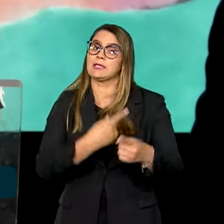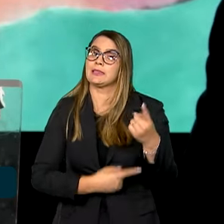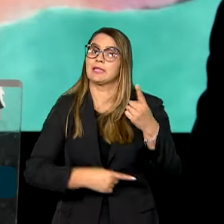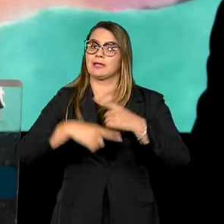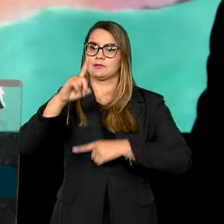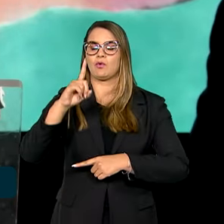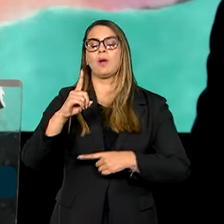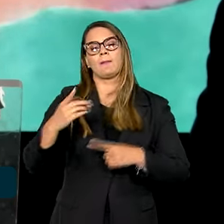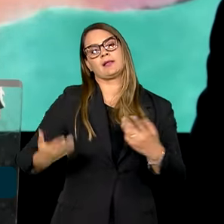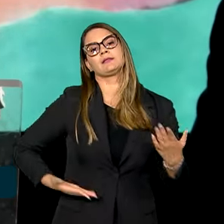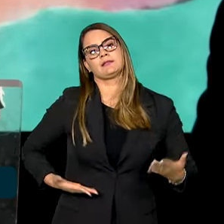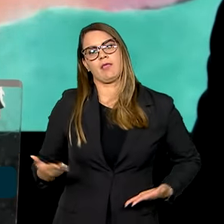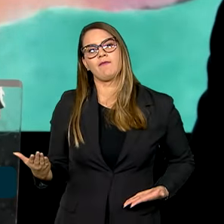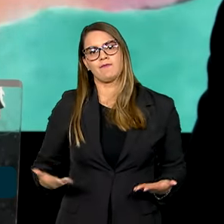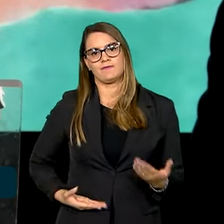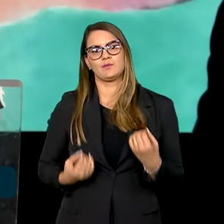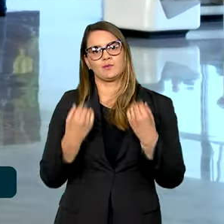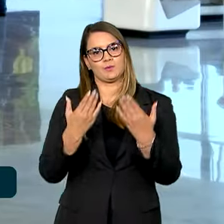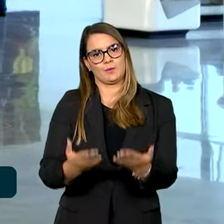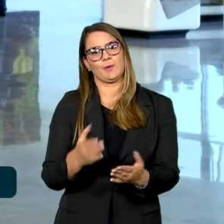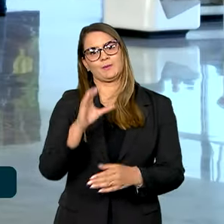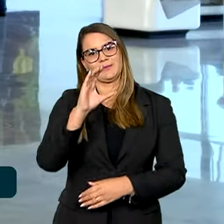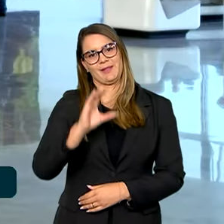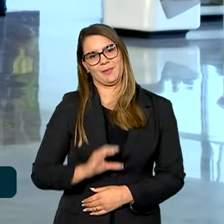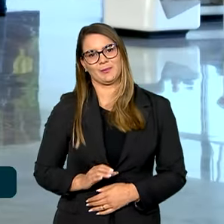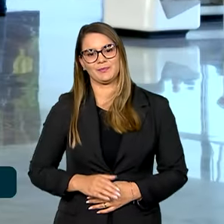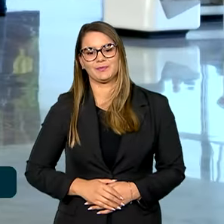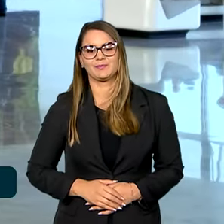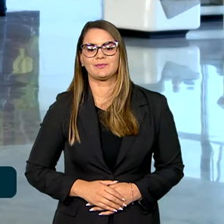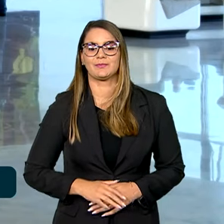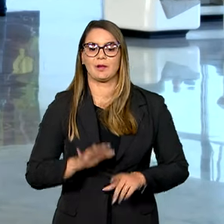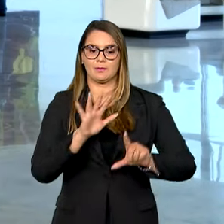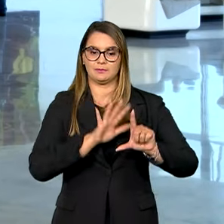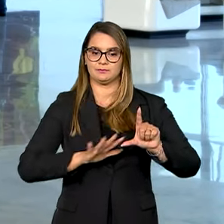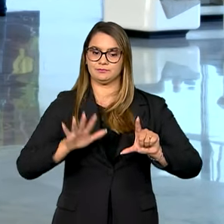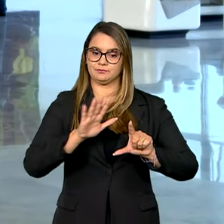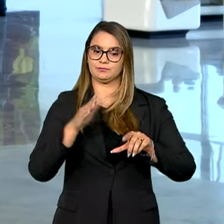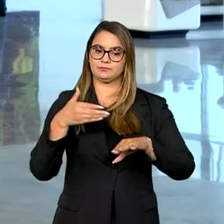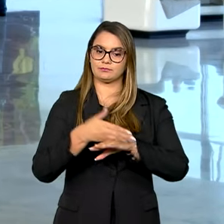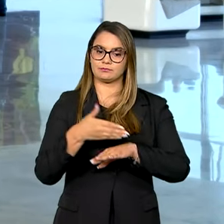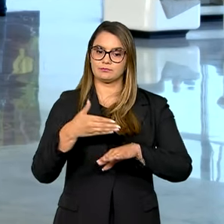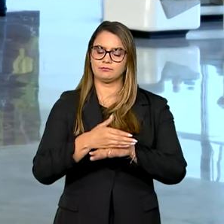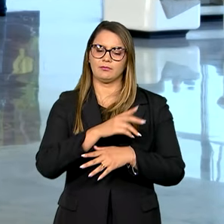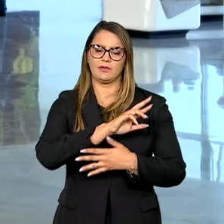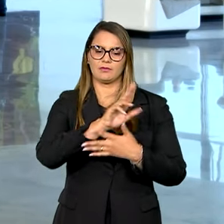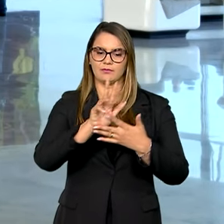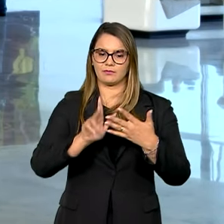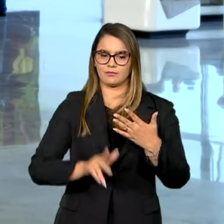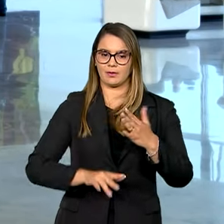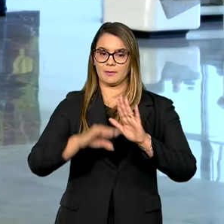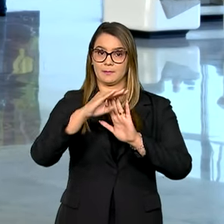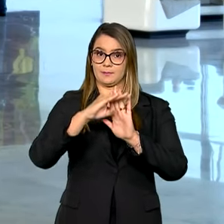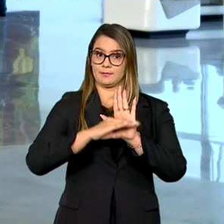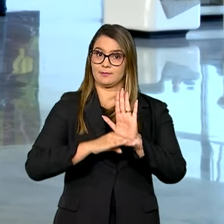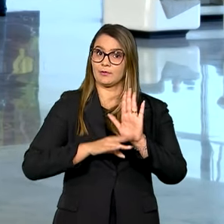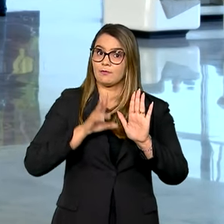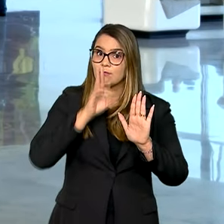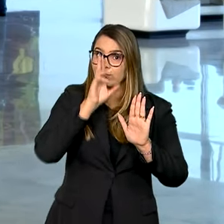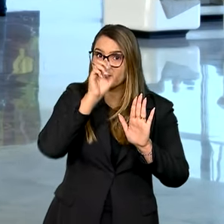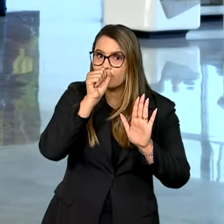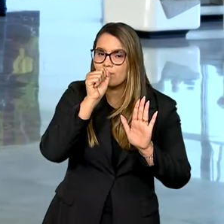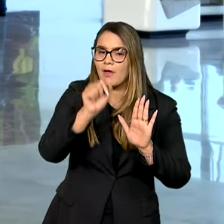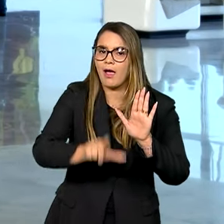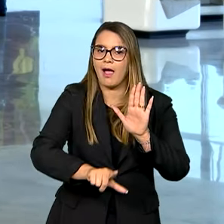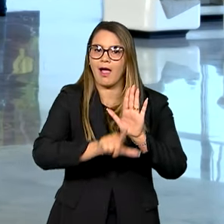em prestação de serviços para esse cidadão. O portal Comunica.br faz parte de uma série de medidas de fortalecimento